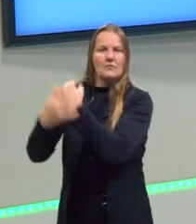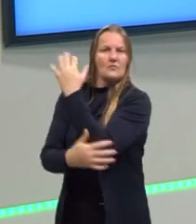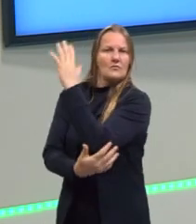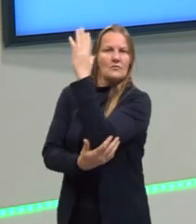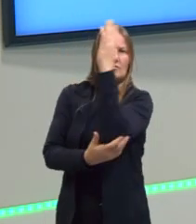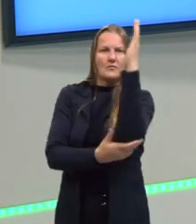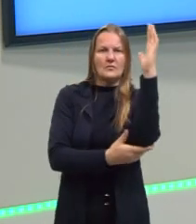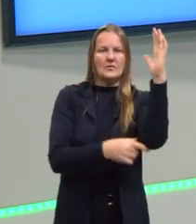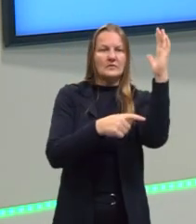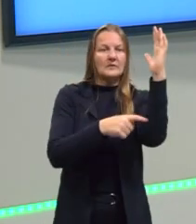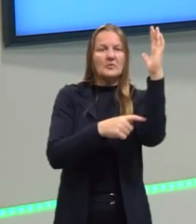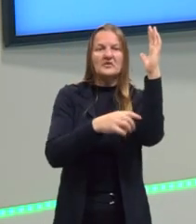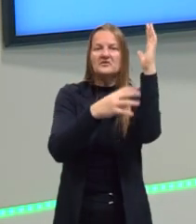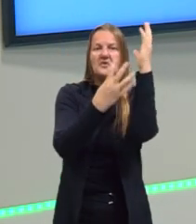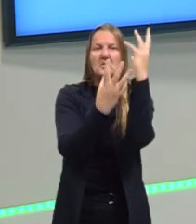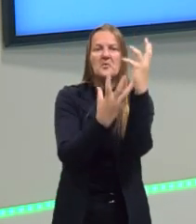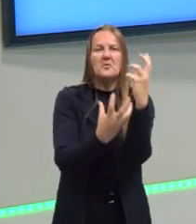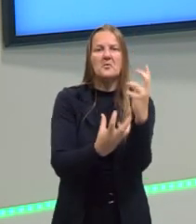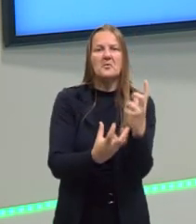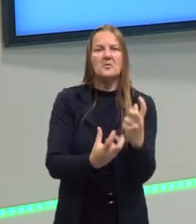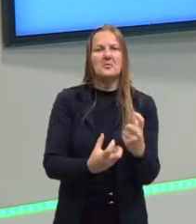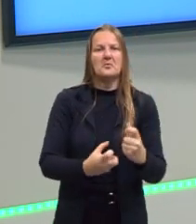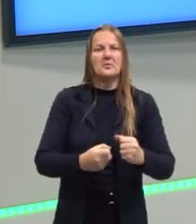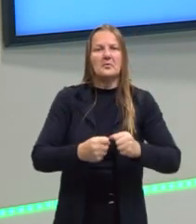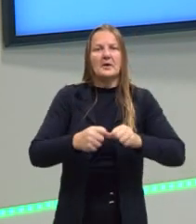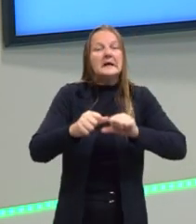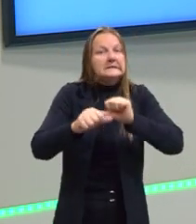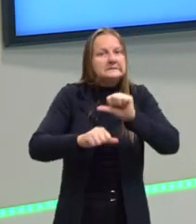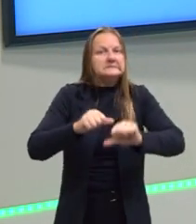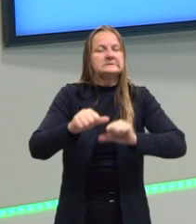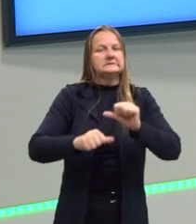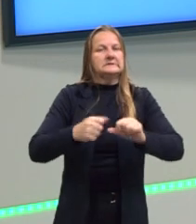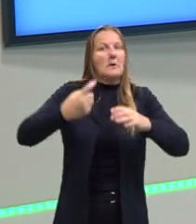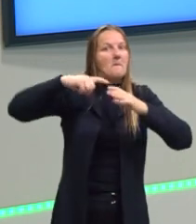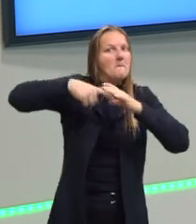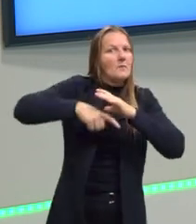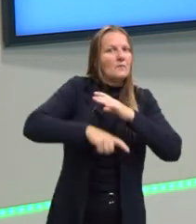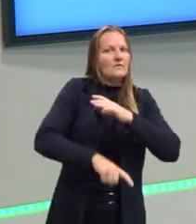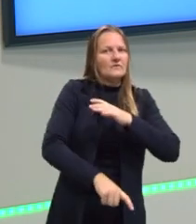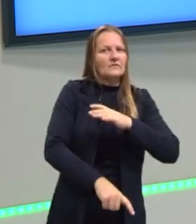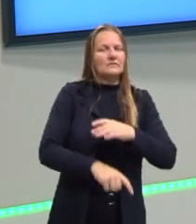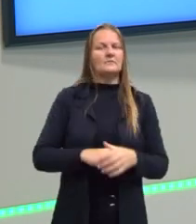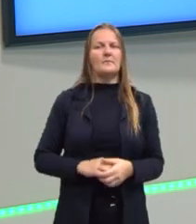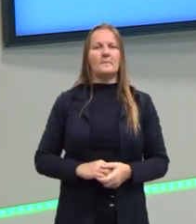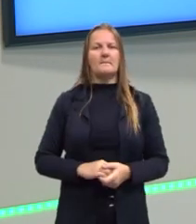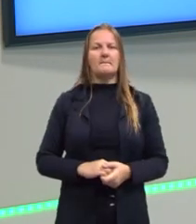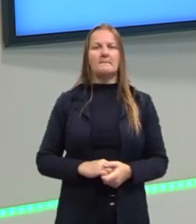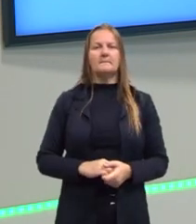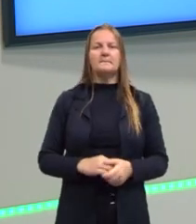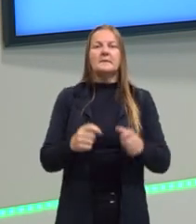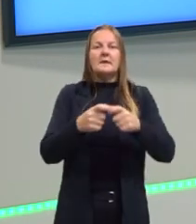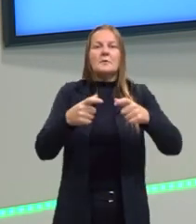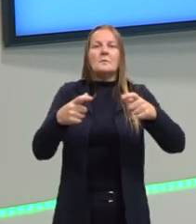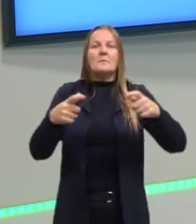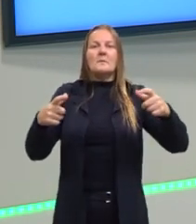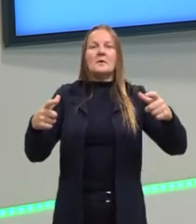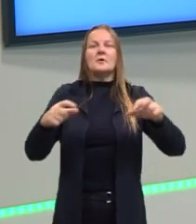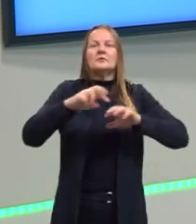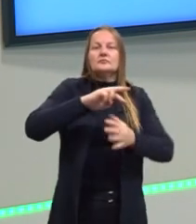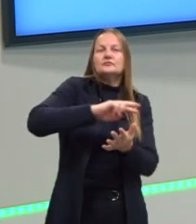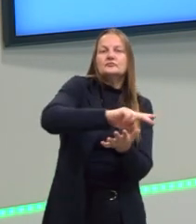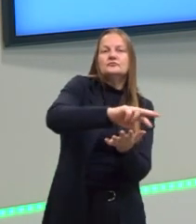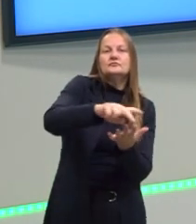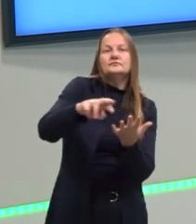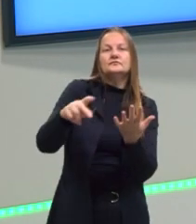passa a ser árido, por exemplo, tá? Então, são mudanças nesse nível. Então, quanto maior a diversidade